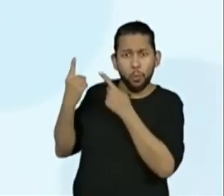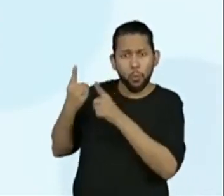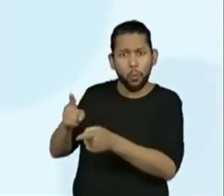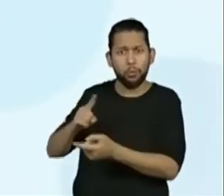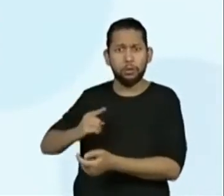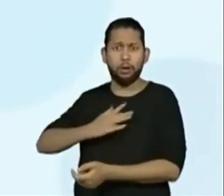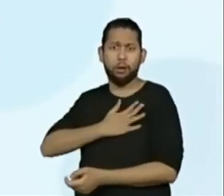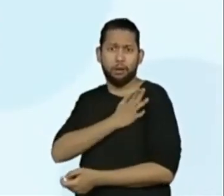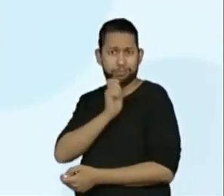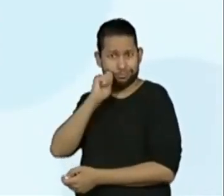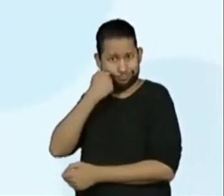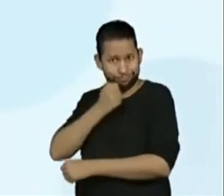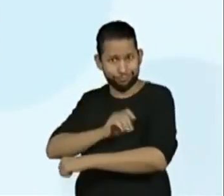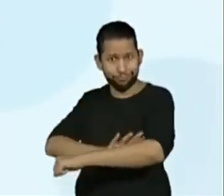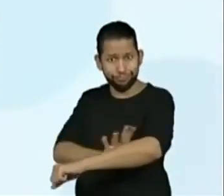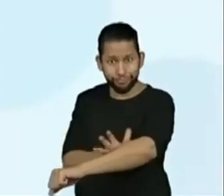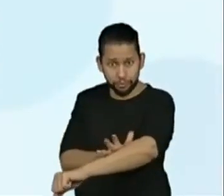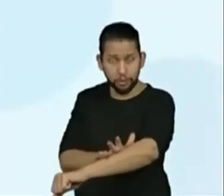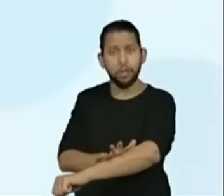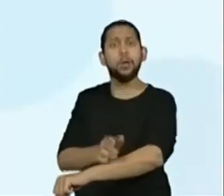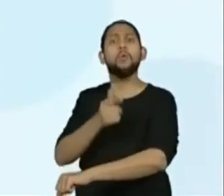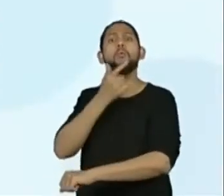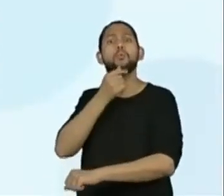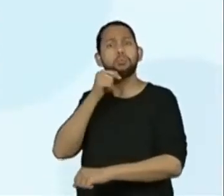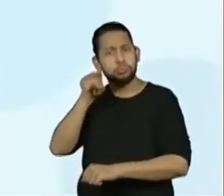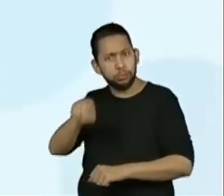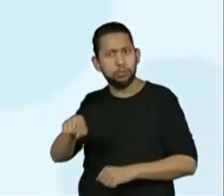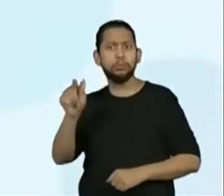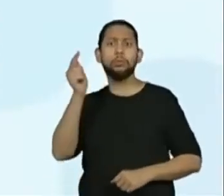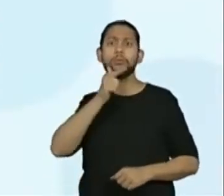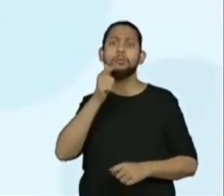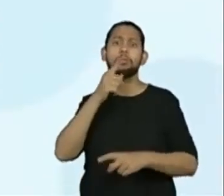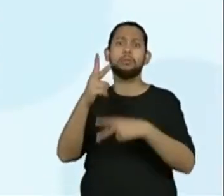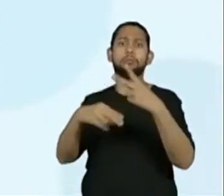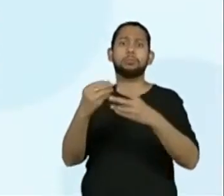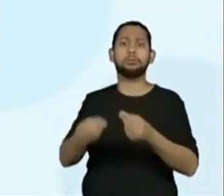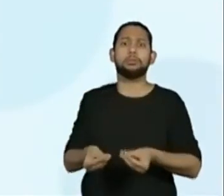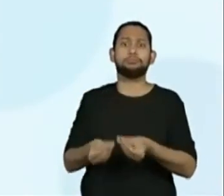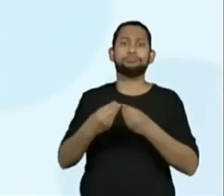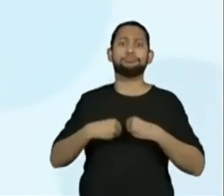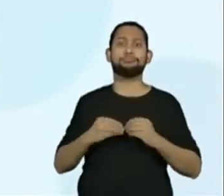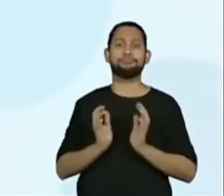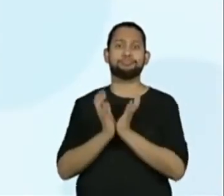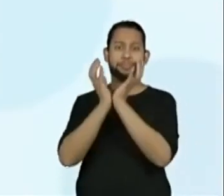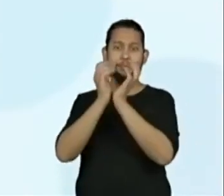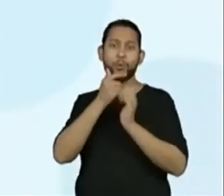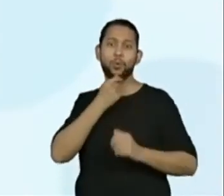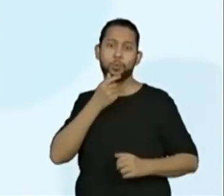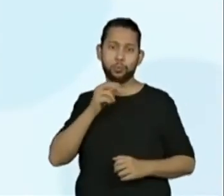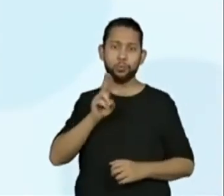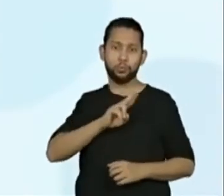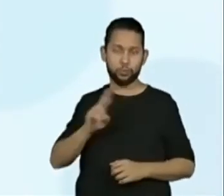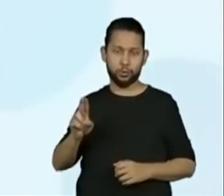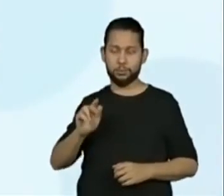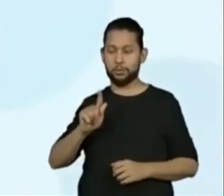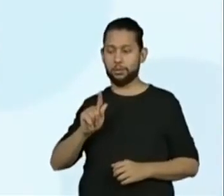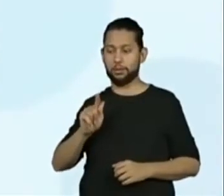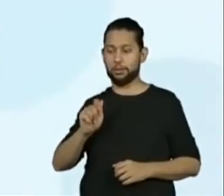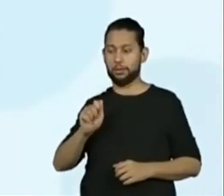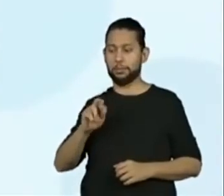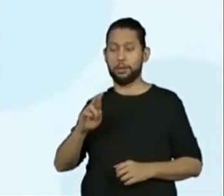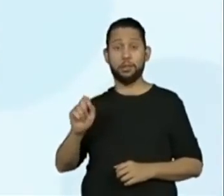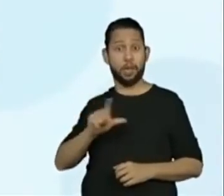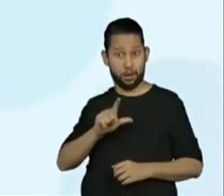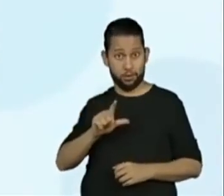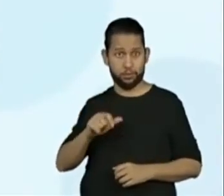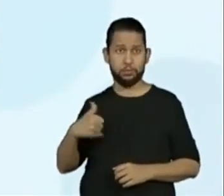presenteado pela Academia Brasileira de Letras. O jovem Adriel Oliveira, de 12 anos, morador de Salvador